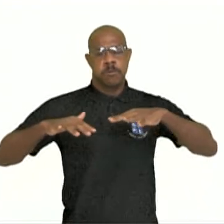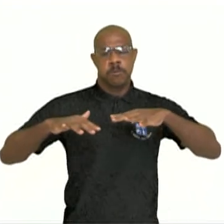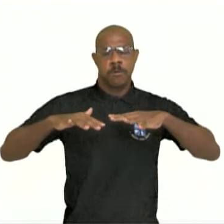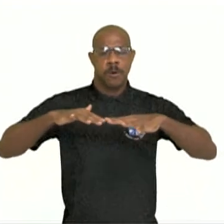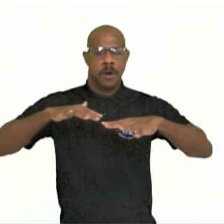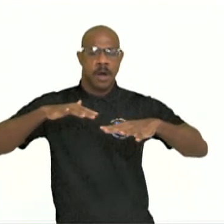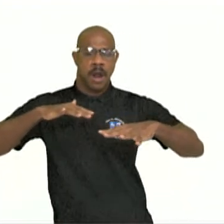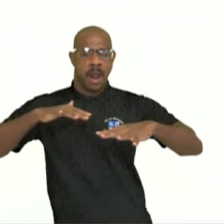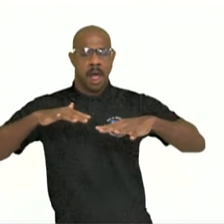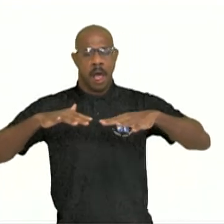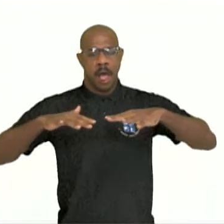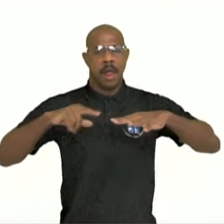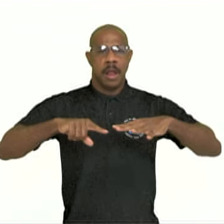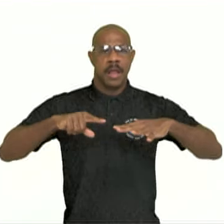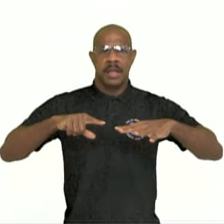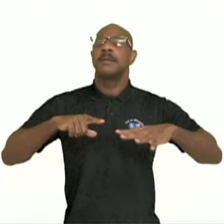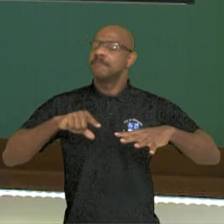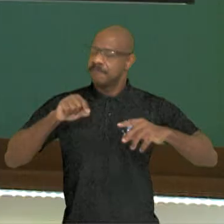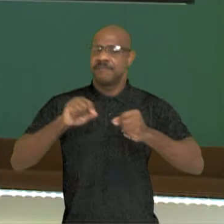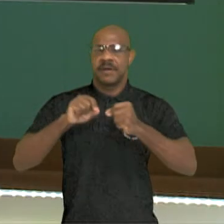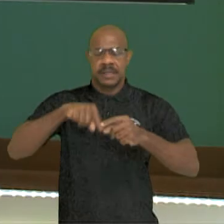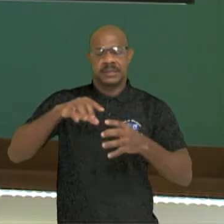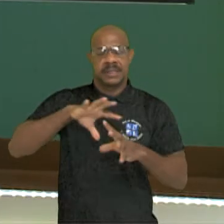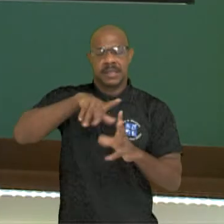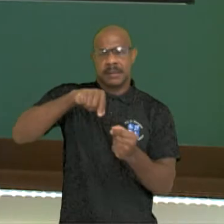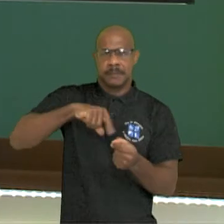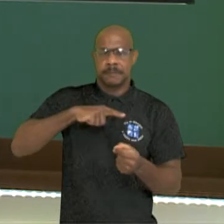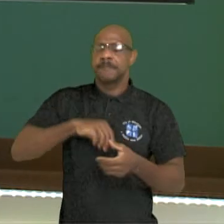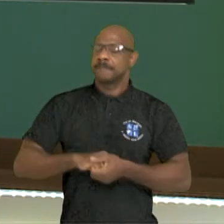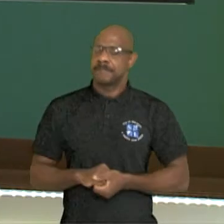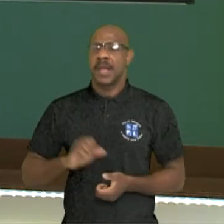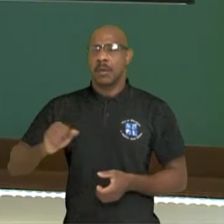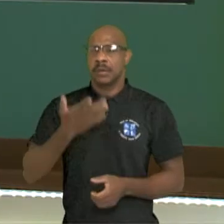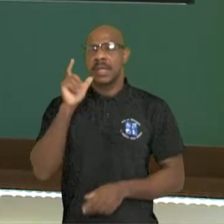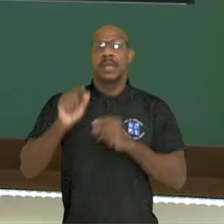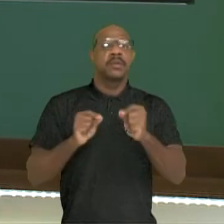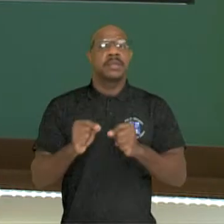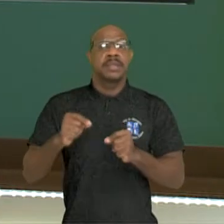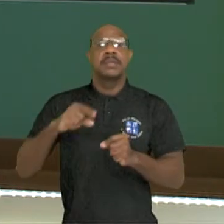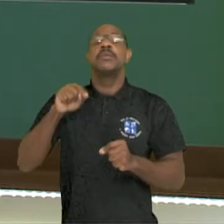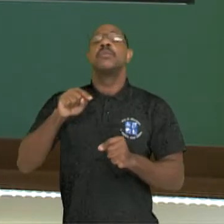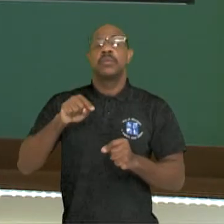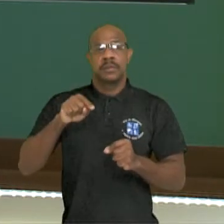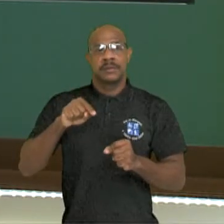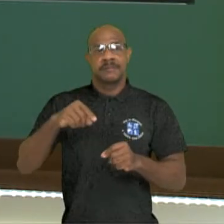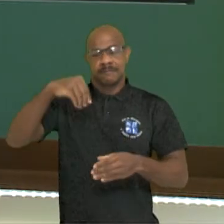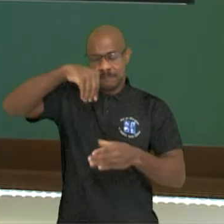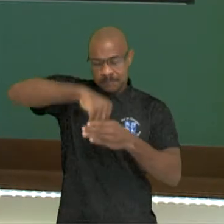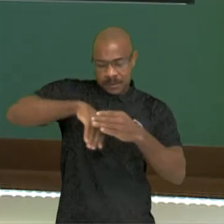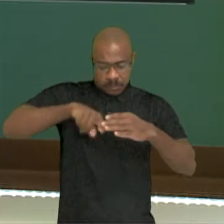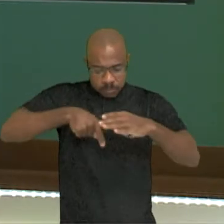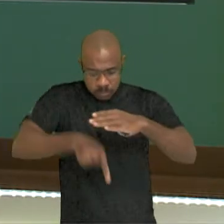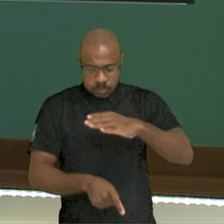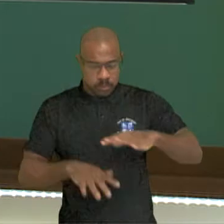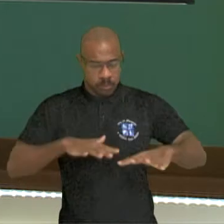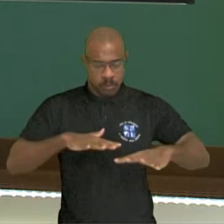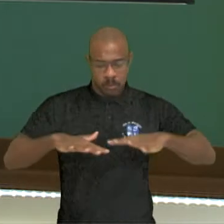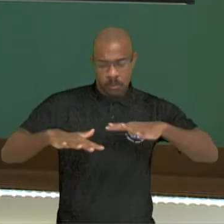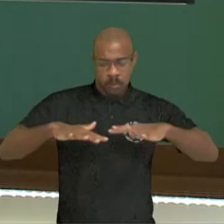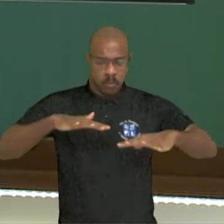essa dinâmica interna do planeta, certo? Tudo isso acontece a partir desses três